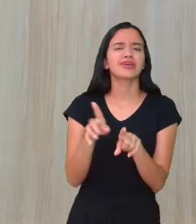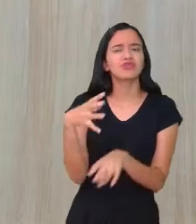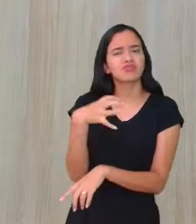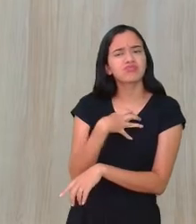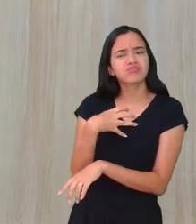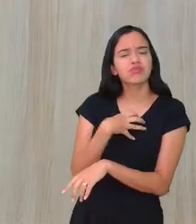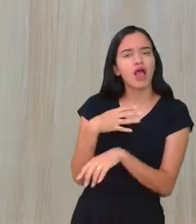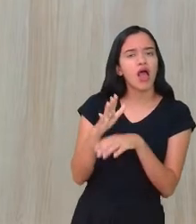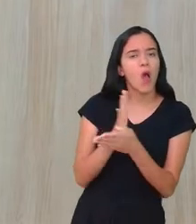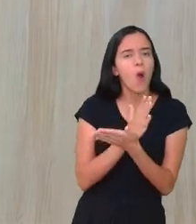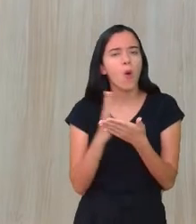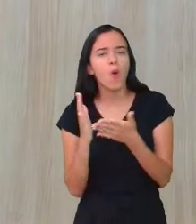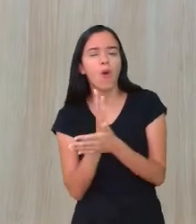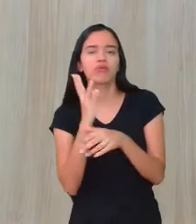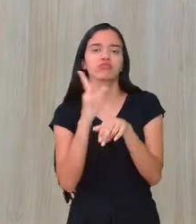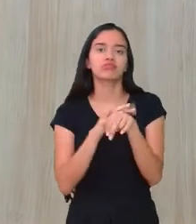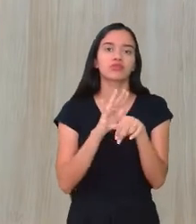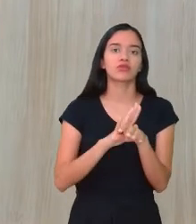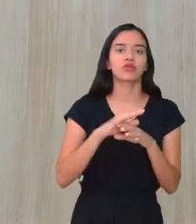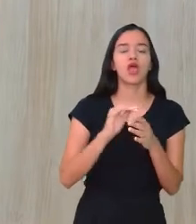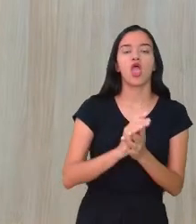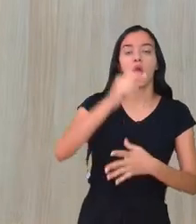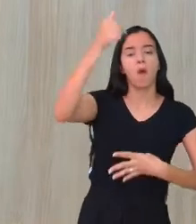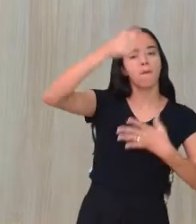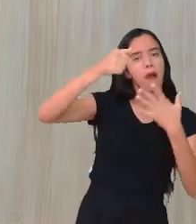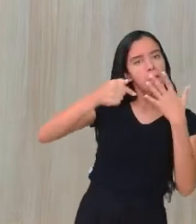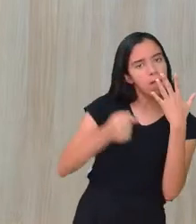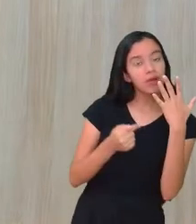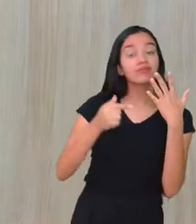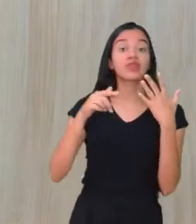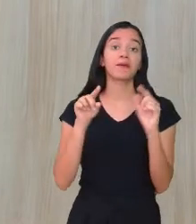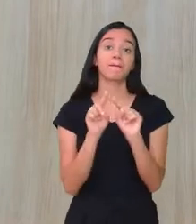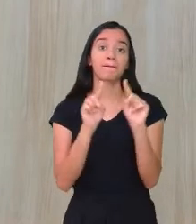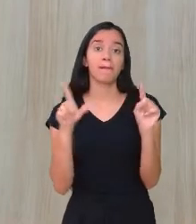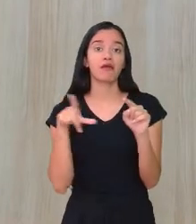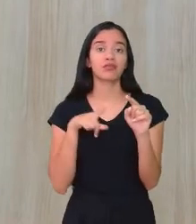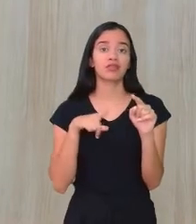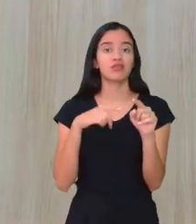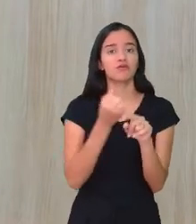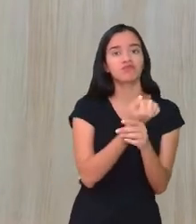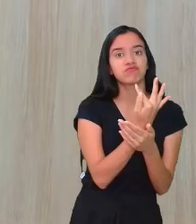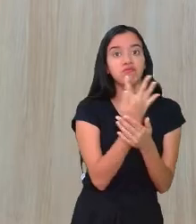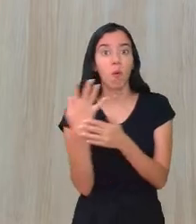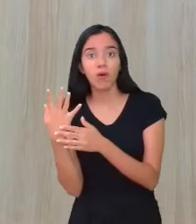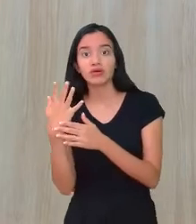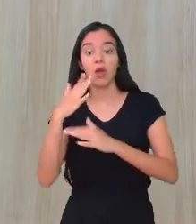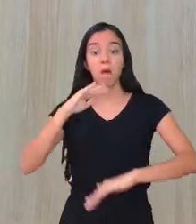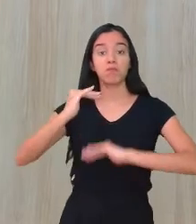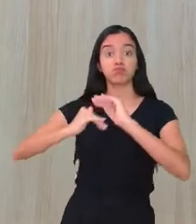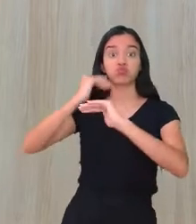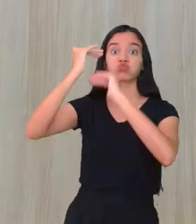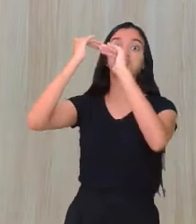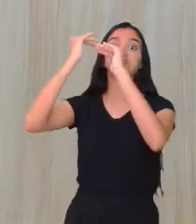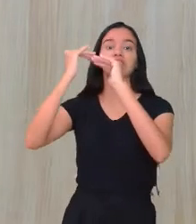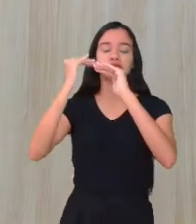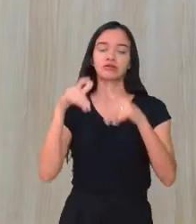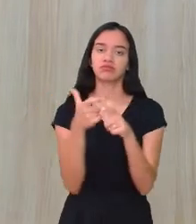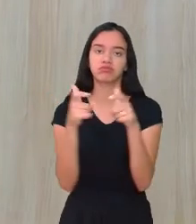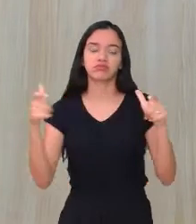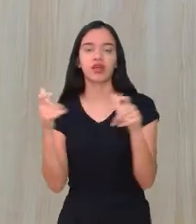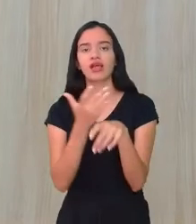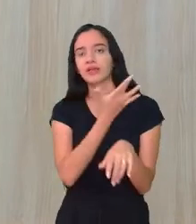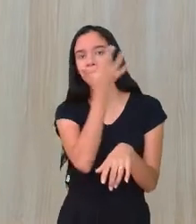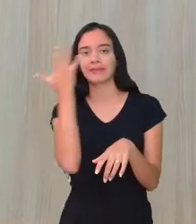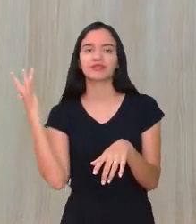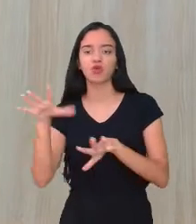algumas doenças. Classifiquei algumas, mas sabemos que tem números aí e cada dia está crescendo mais a questão de